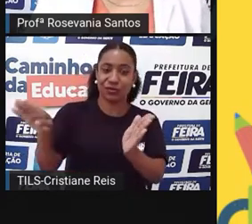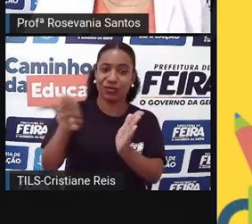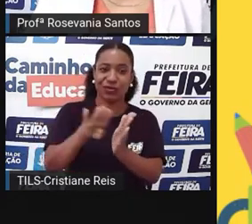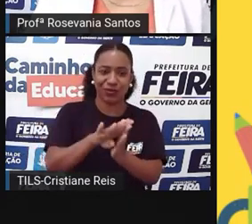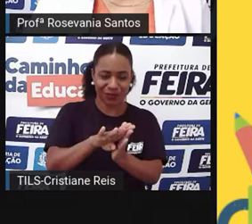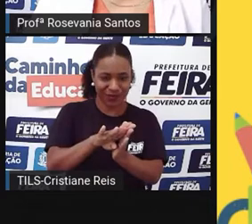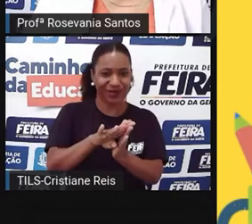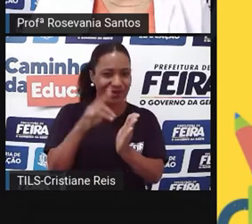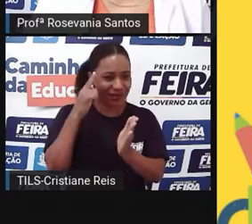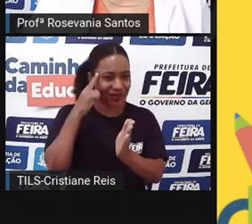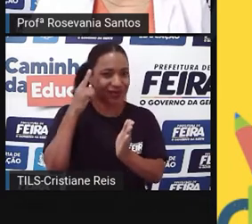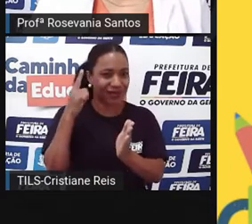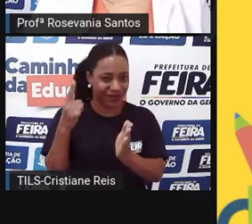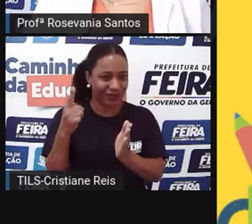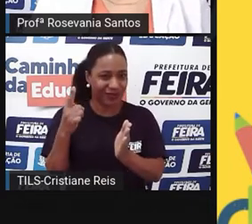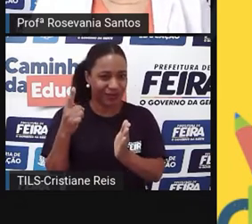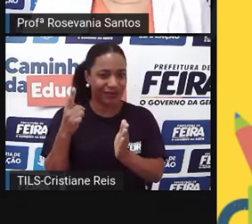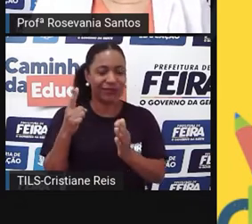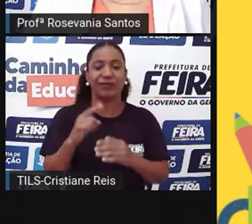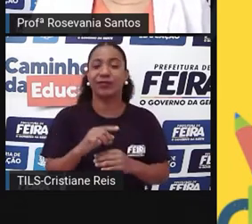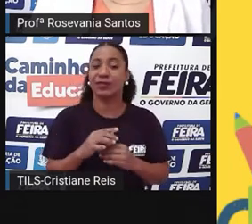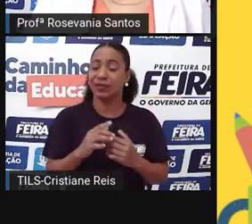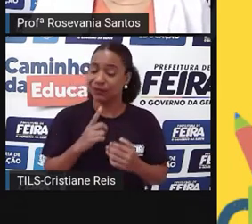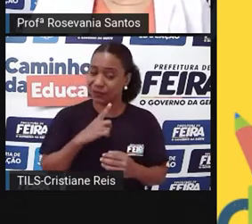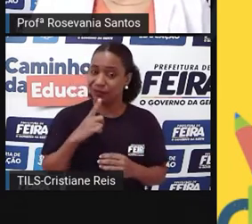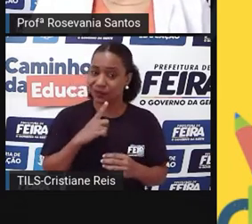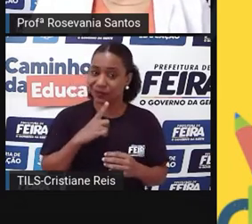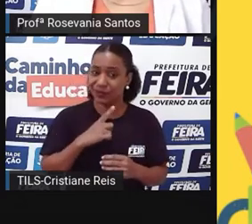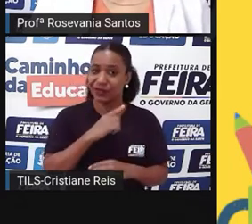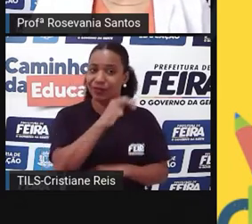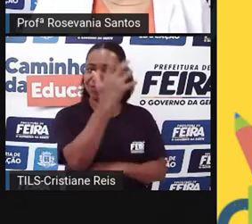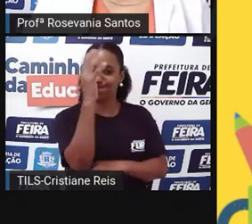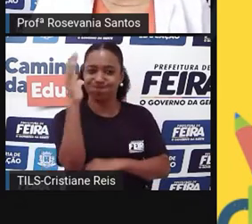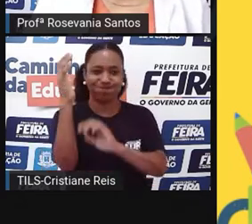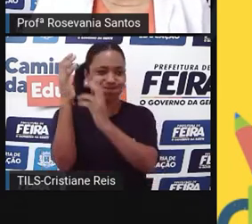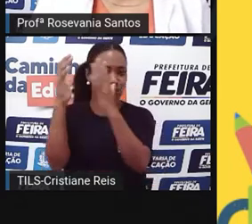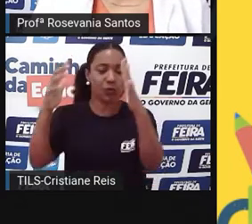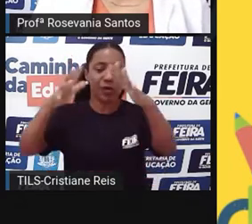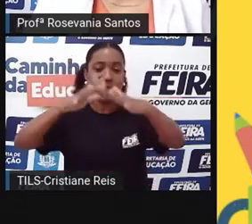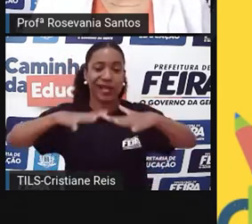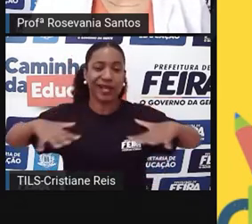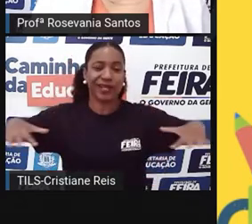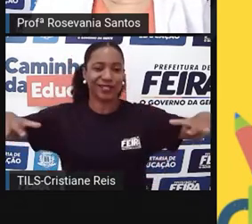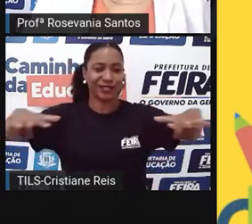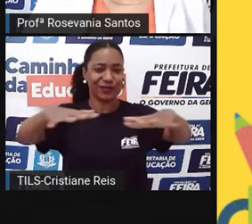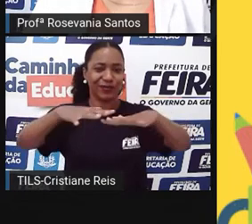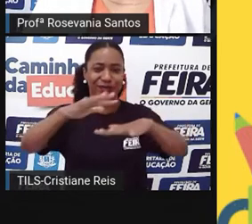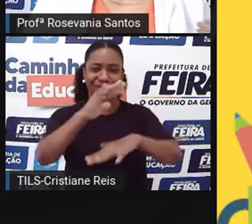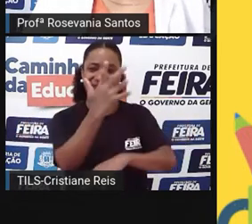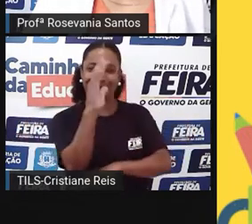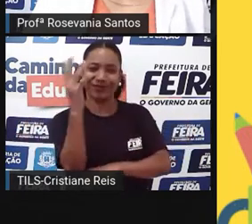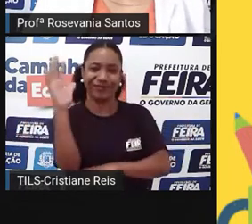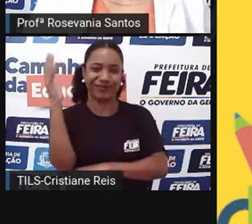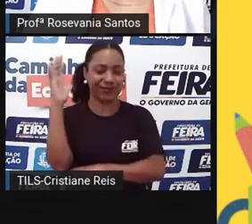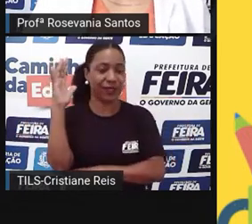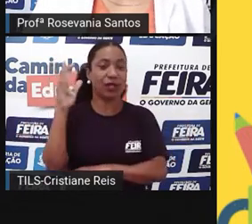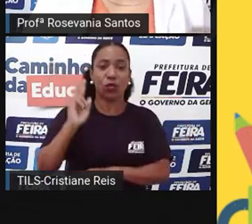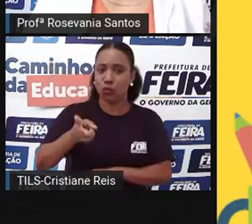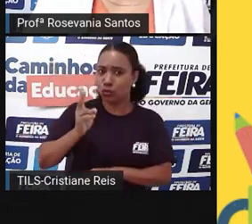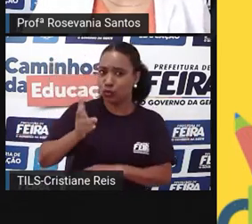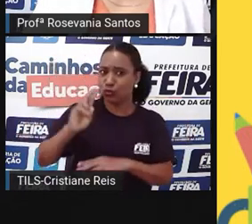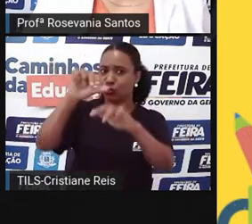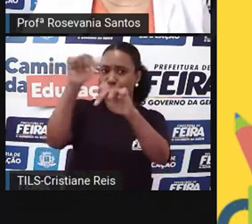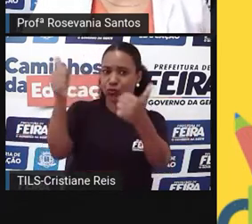não era tão degradada ainda, a gente tinha aqui a zona da mata. Ainda tem a zona da mata. Mas está bastante já